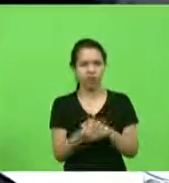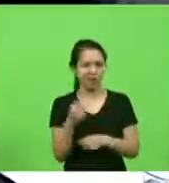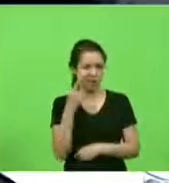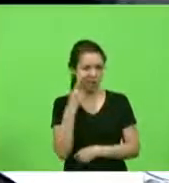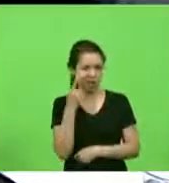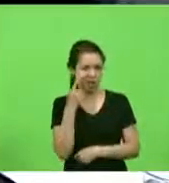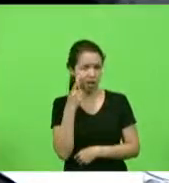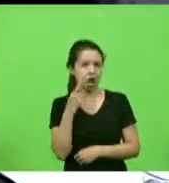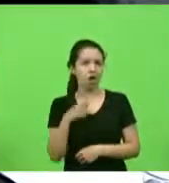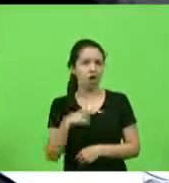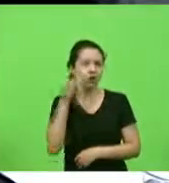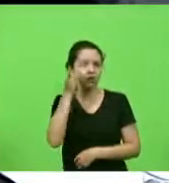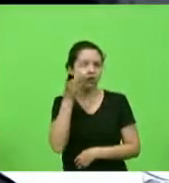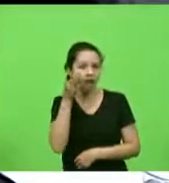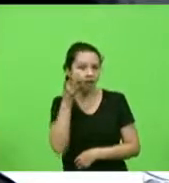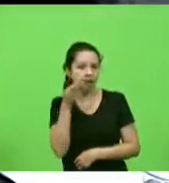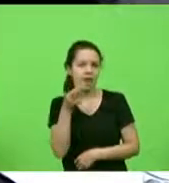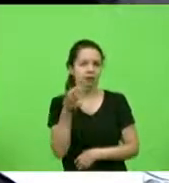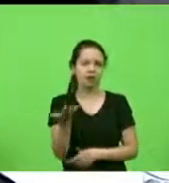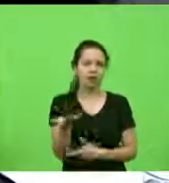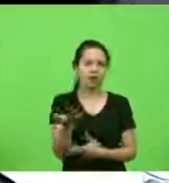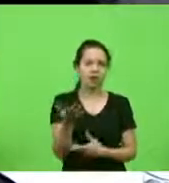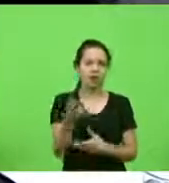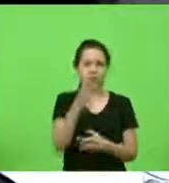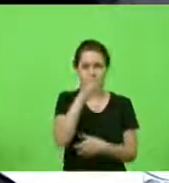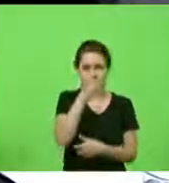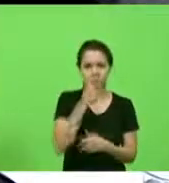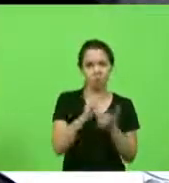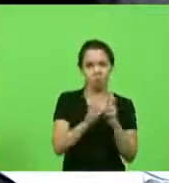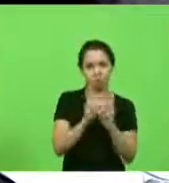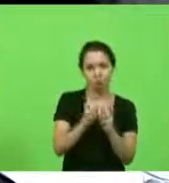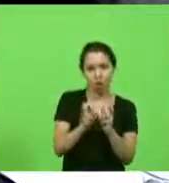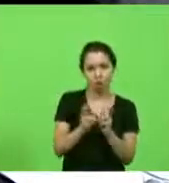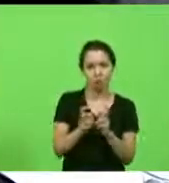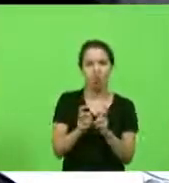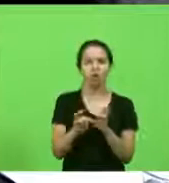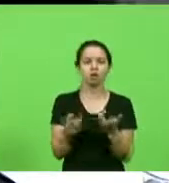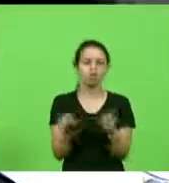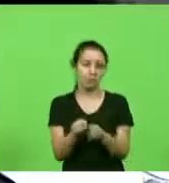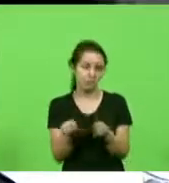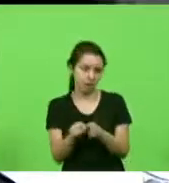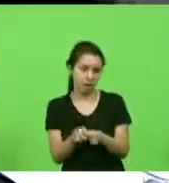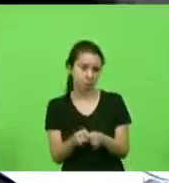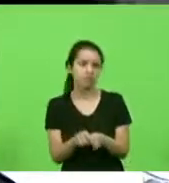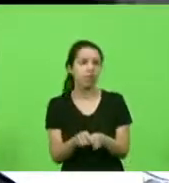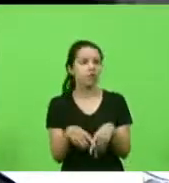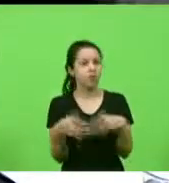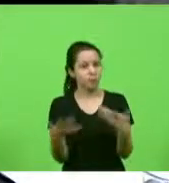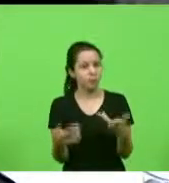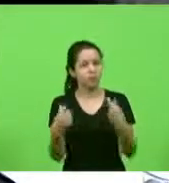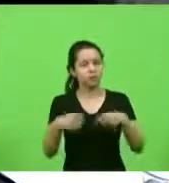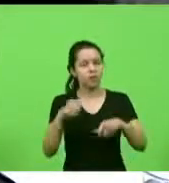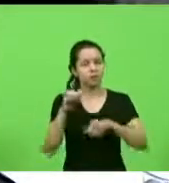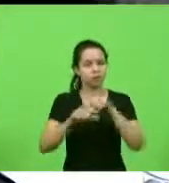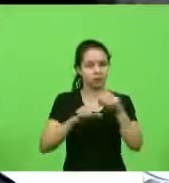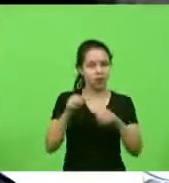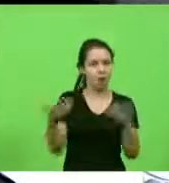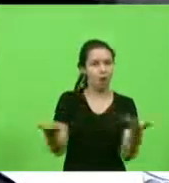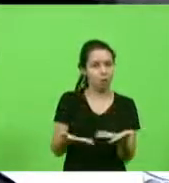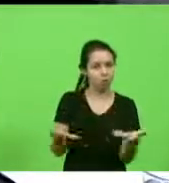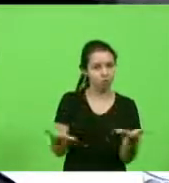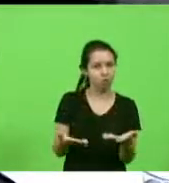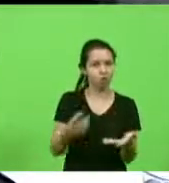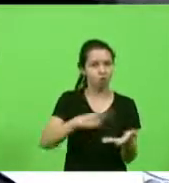num ônibus lotado então que o COS possa revogar isso na tarde de hoje e aí a gente deputado Alba a gente não precisa fazer